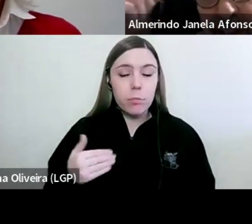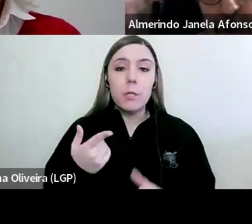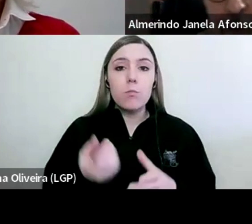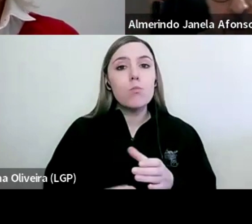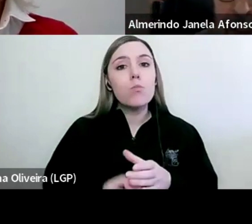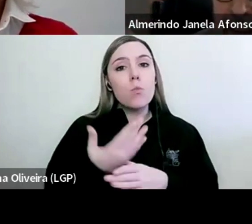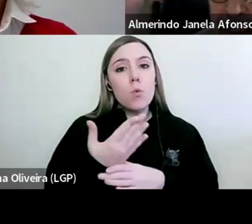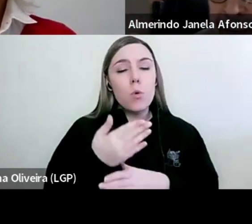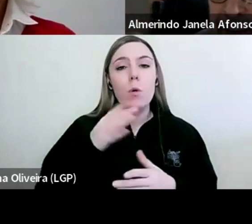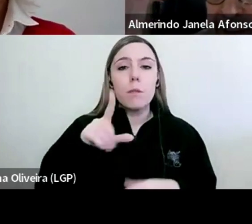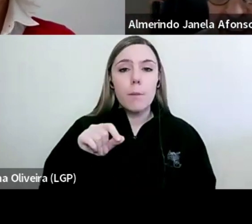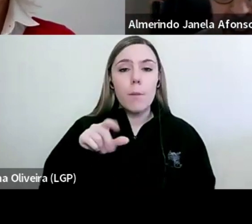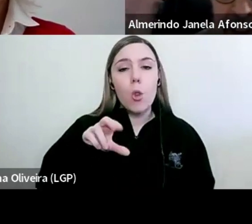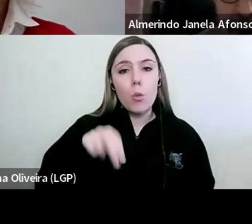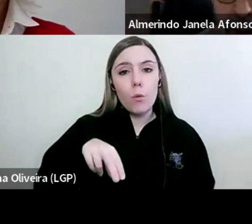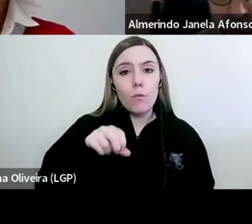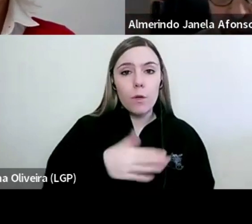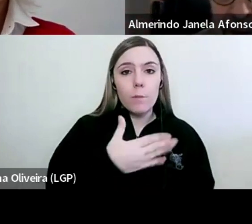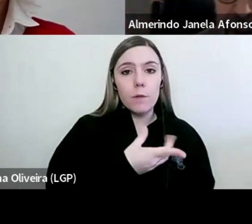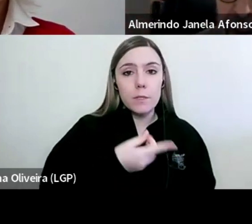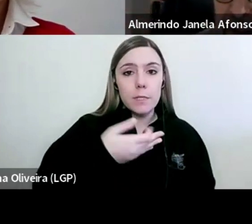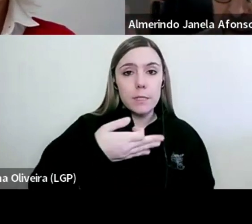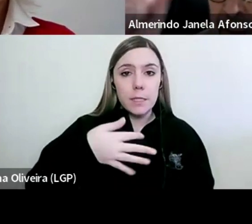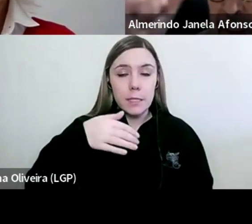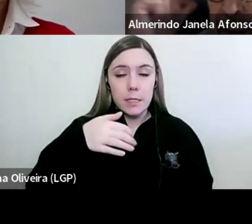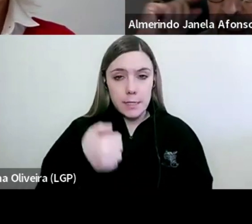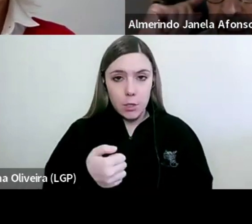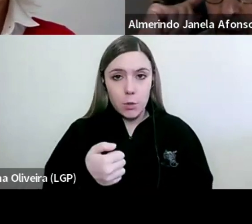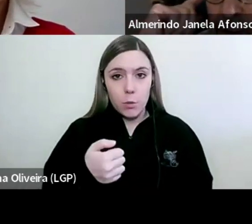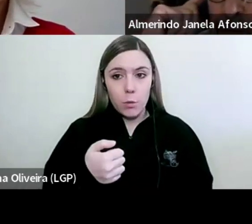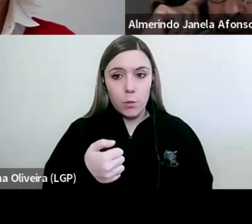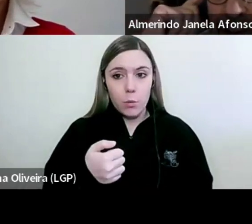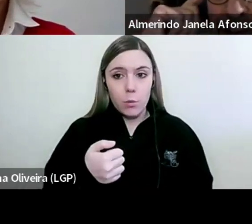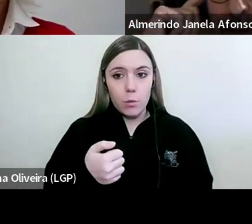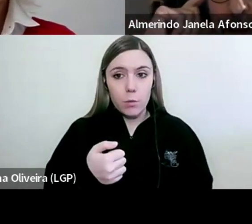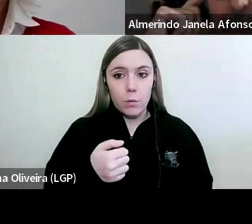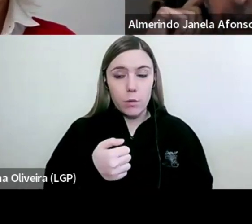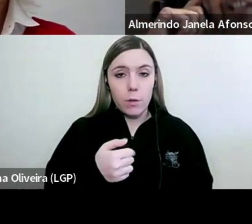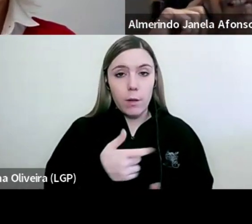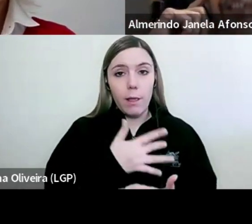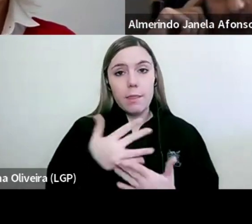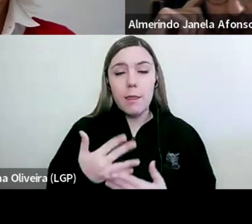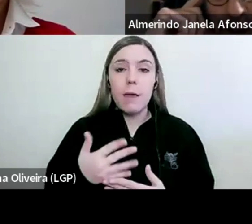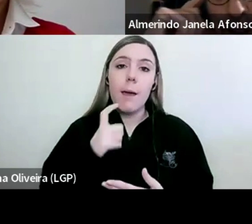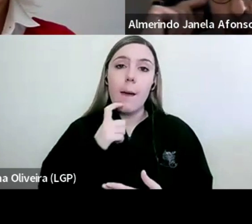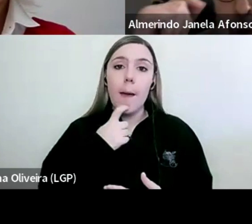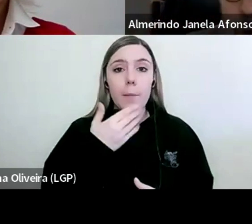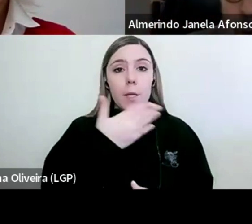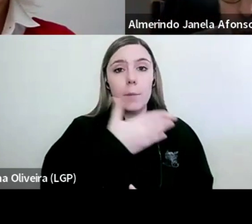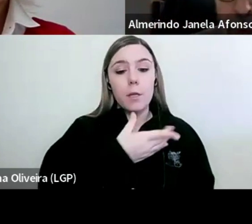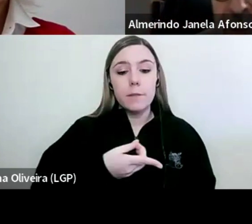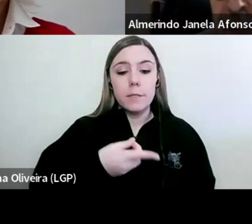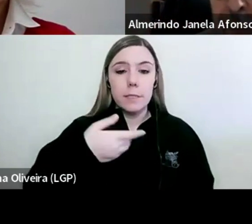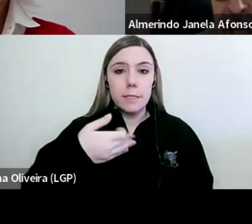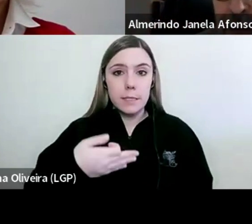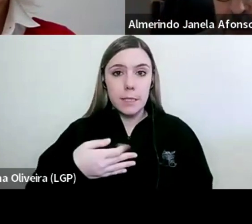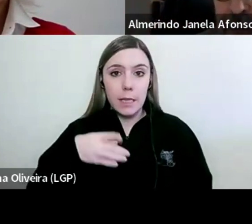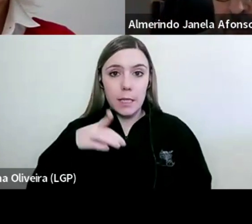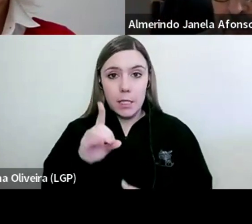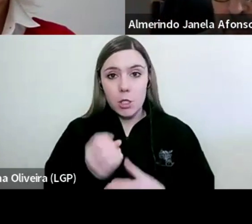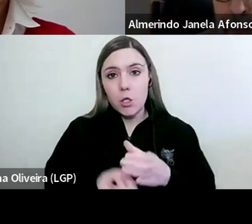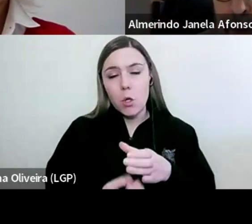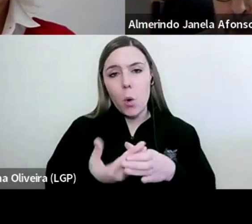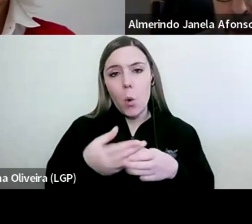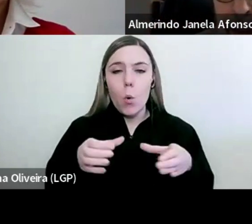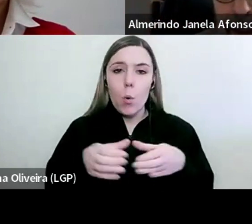75, entre 75, abril de 76, um grupo de trabalho